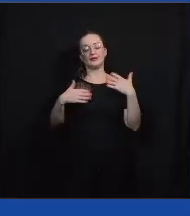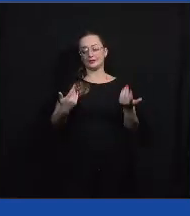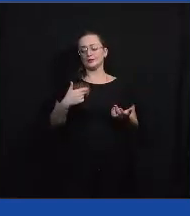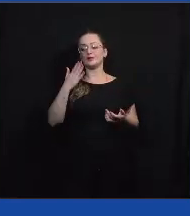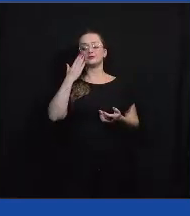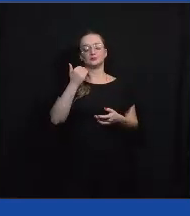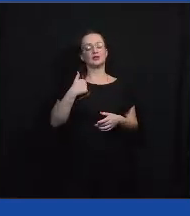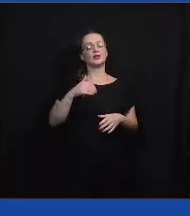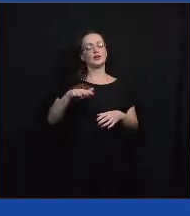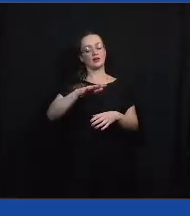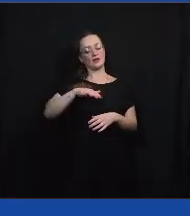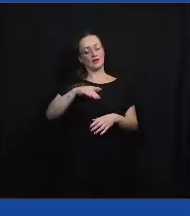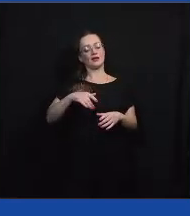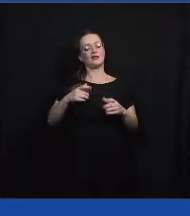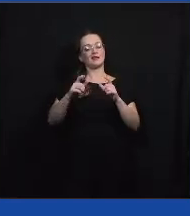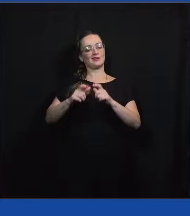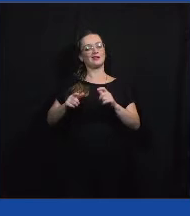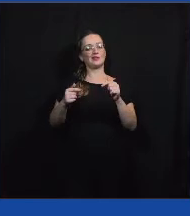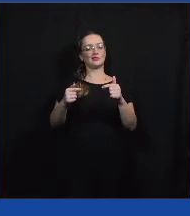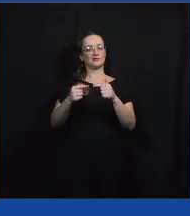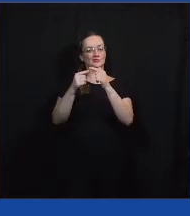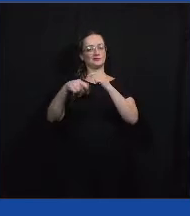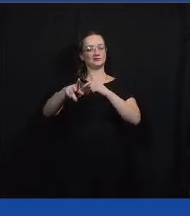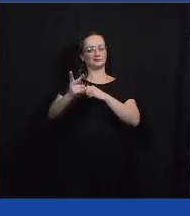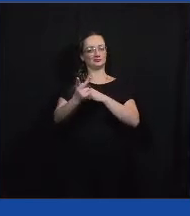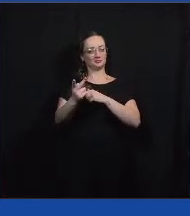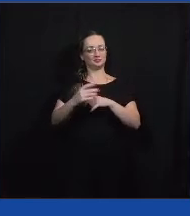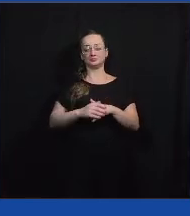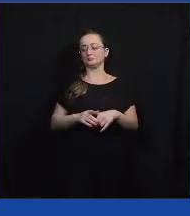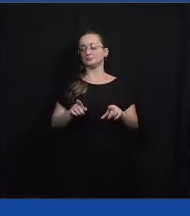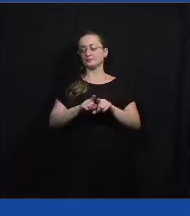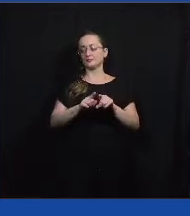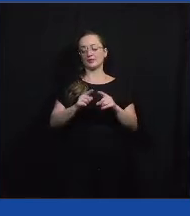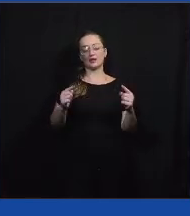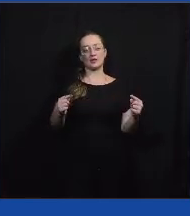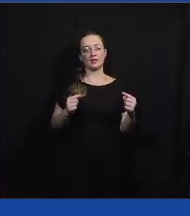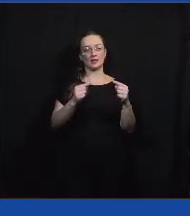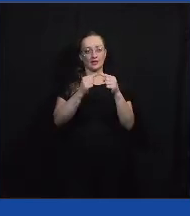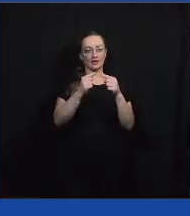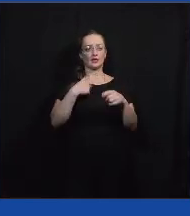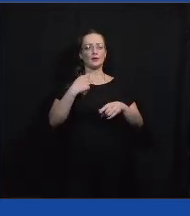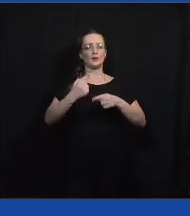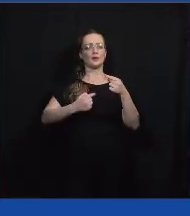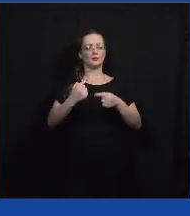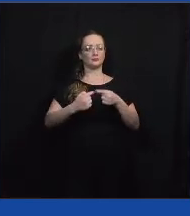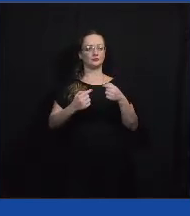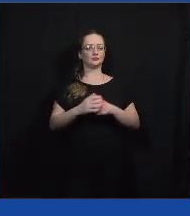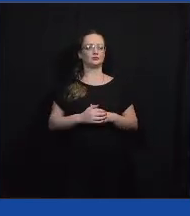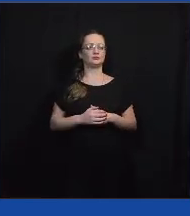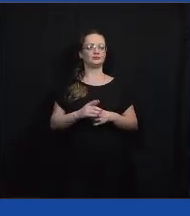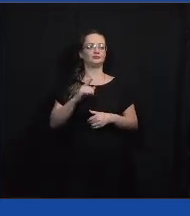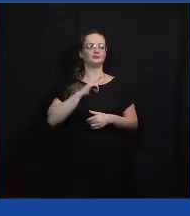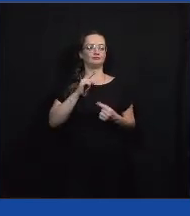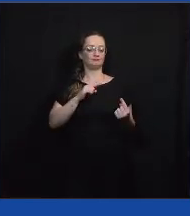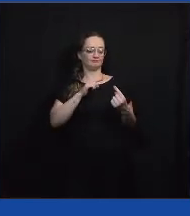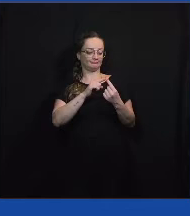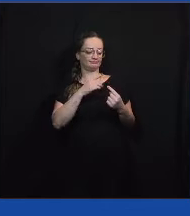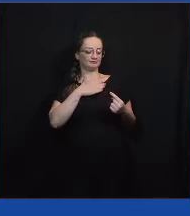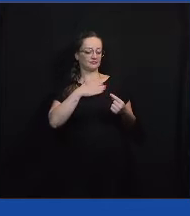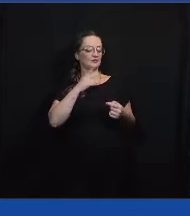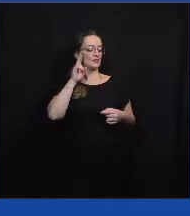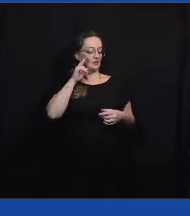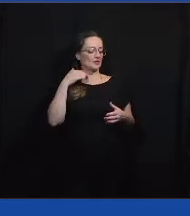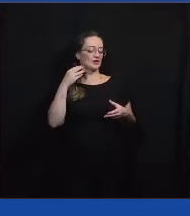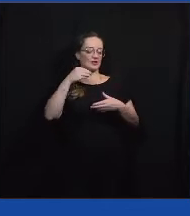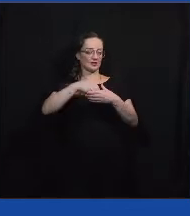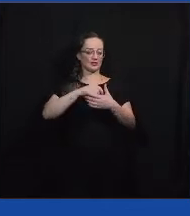terra da Cristina e da Carol também. Minha relação com a política, ela tem muito a ver com a história do Politize, a minha história do